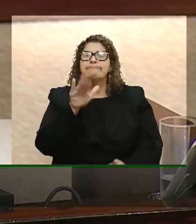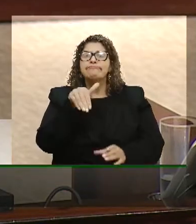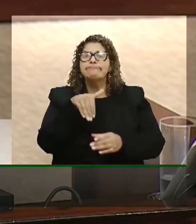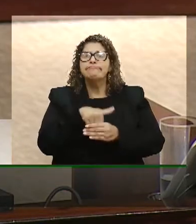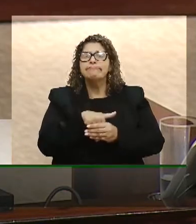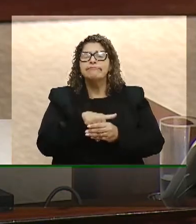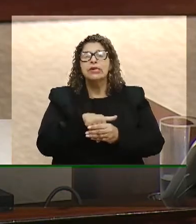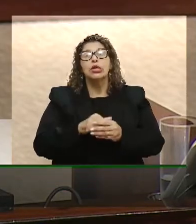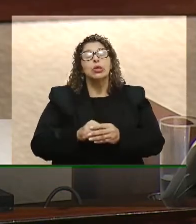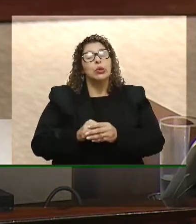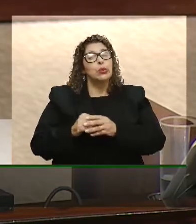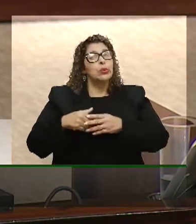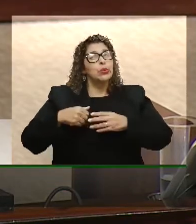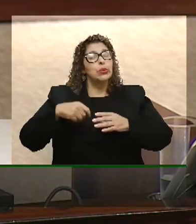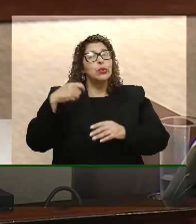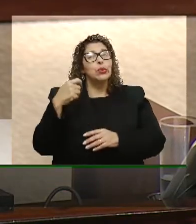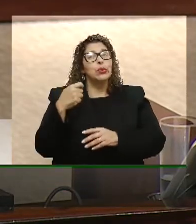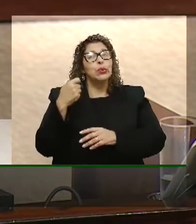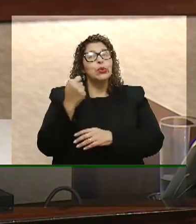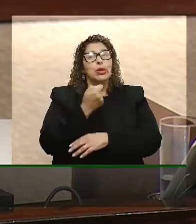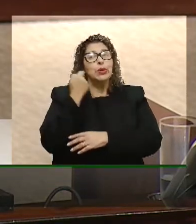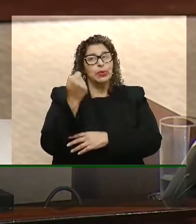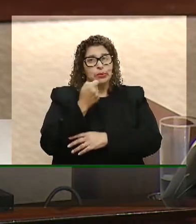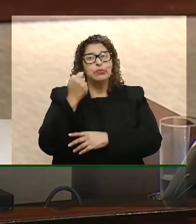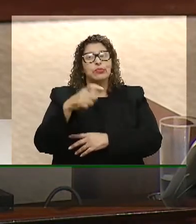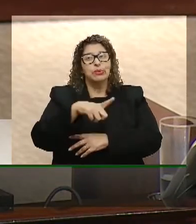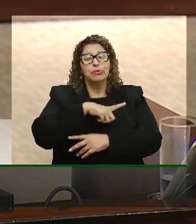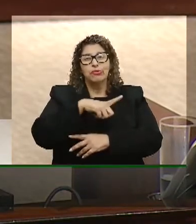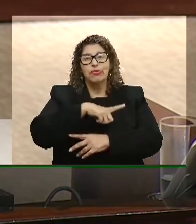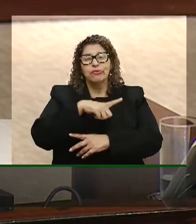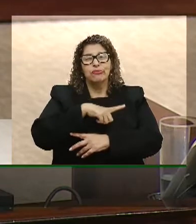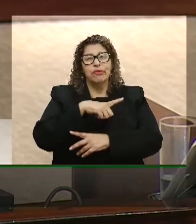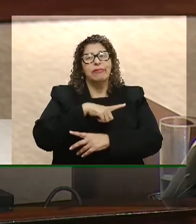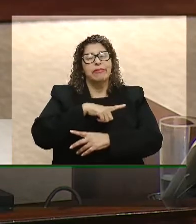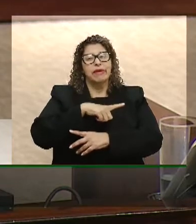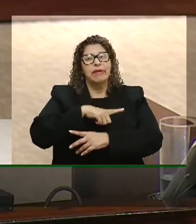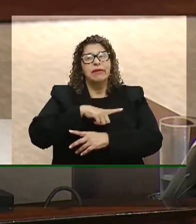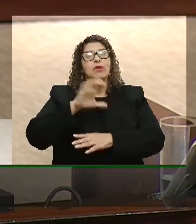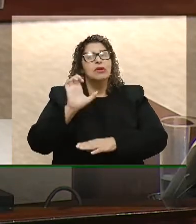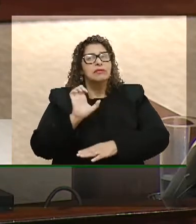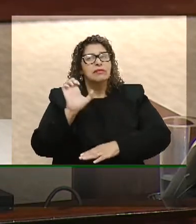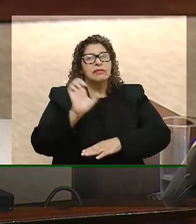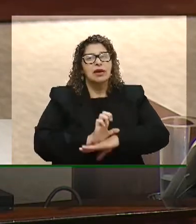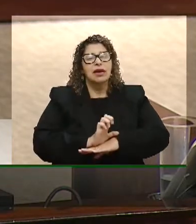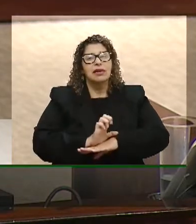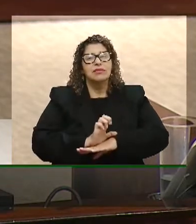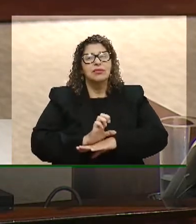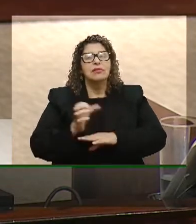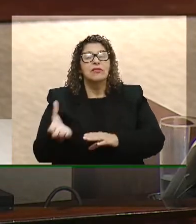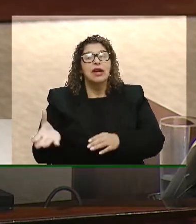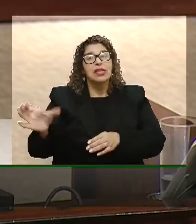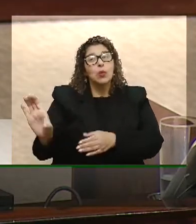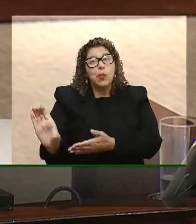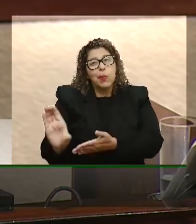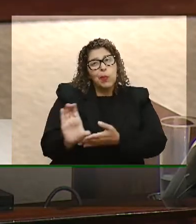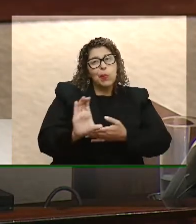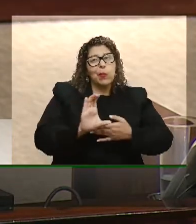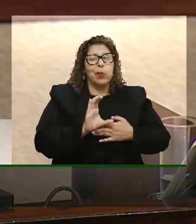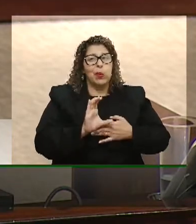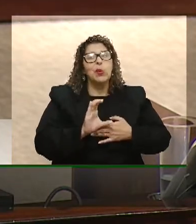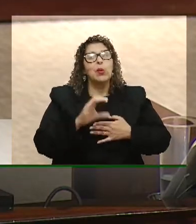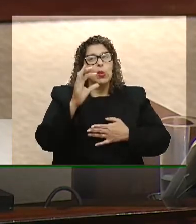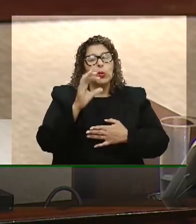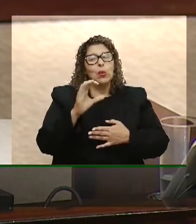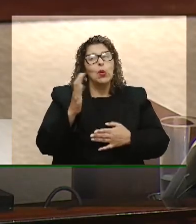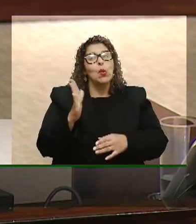Rio Grande do Sul terá uma receita anual de 3,9 bilhões de reais. É o que está lá na lei complementar, pronta para ser